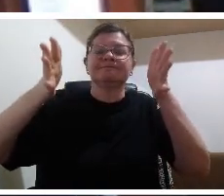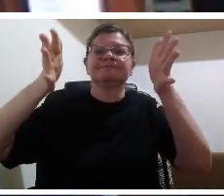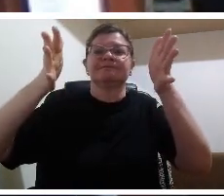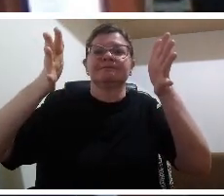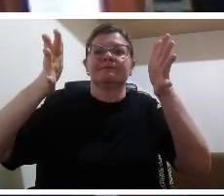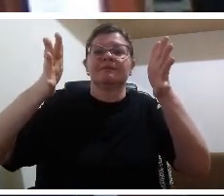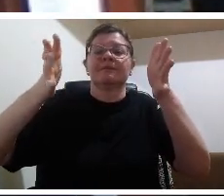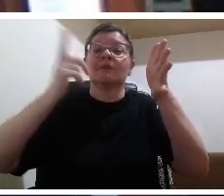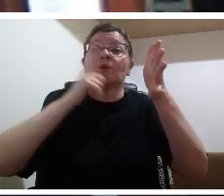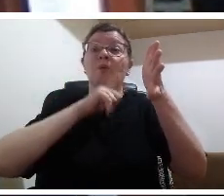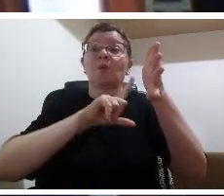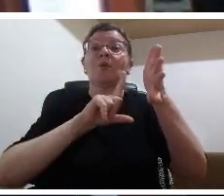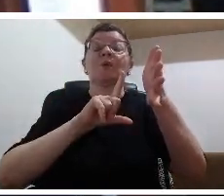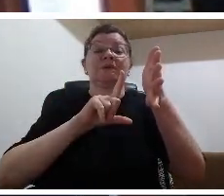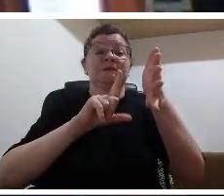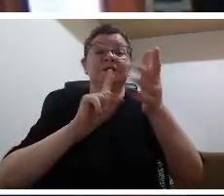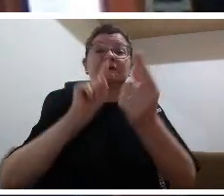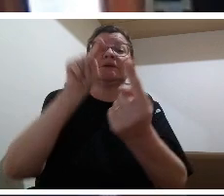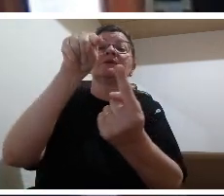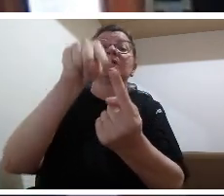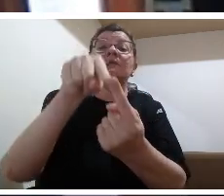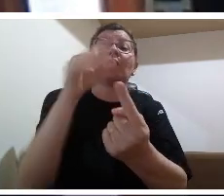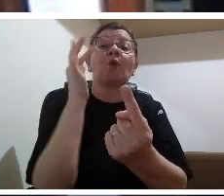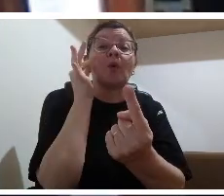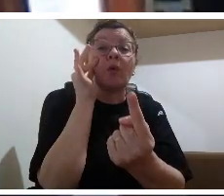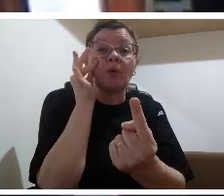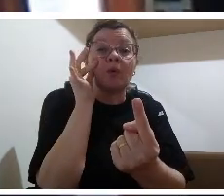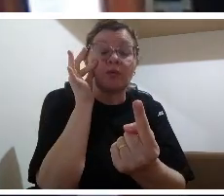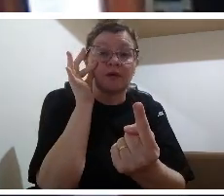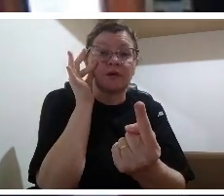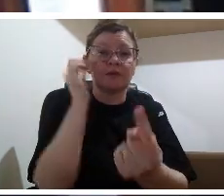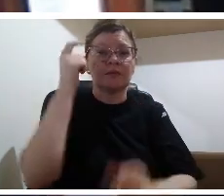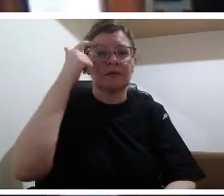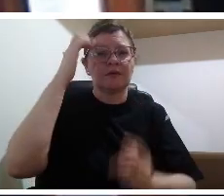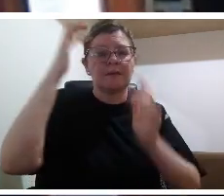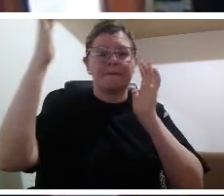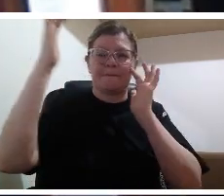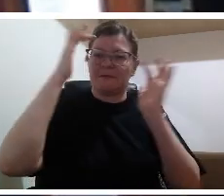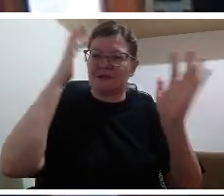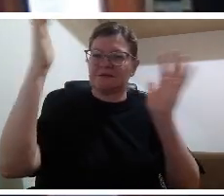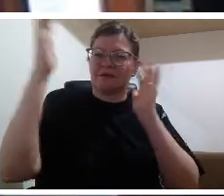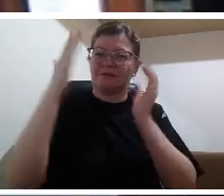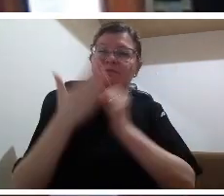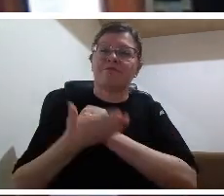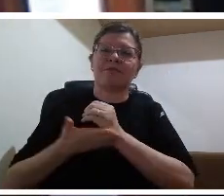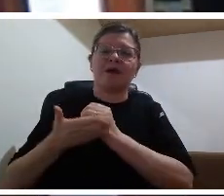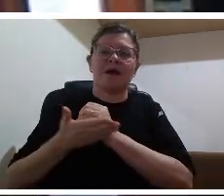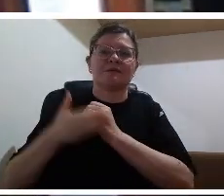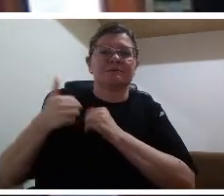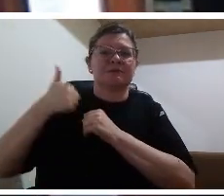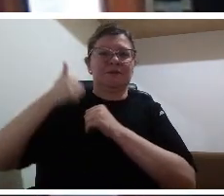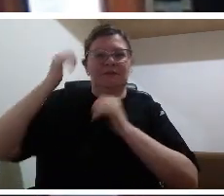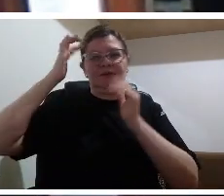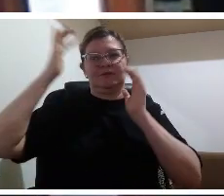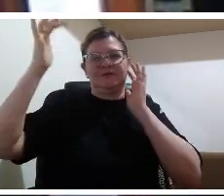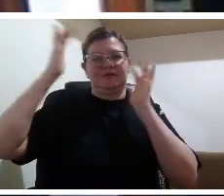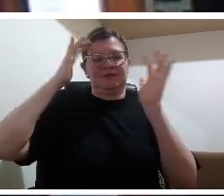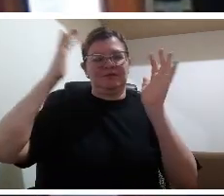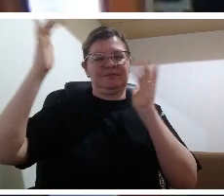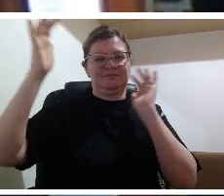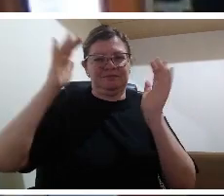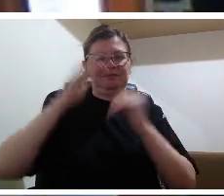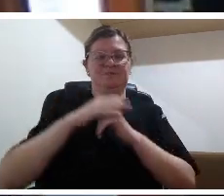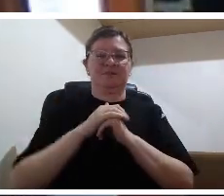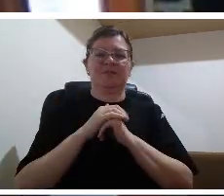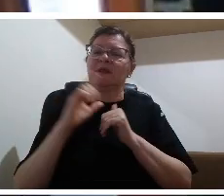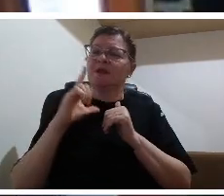diria entre o empírico e o concreto pensado entre essas duas dimensões está a parte teórica